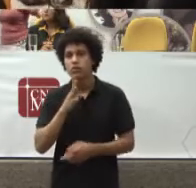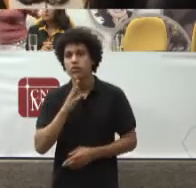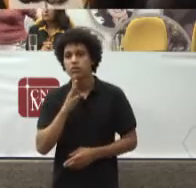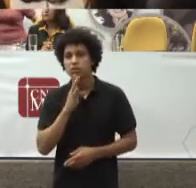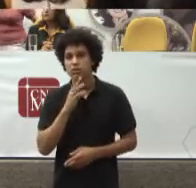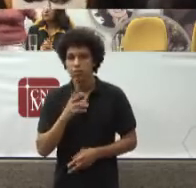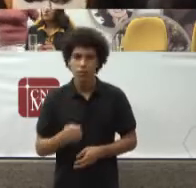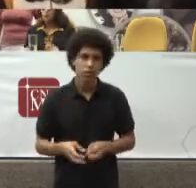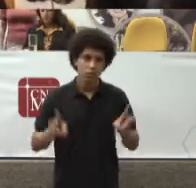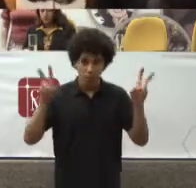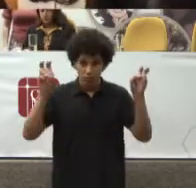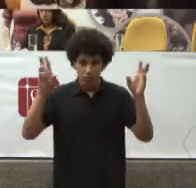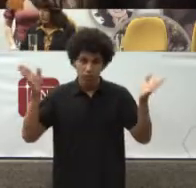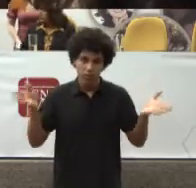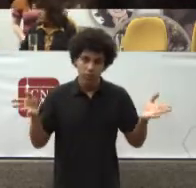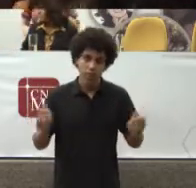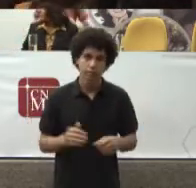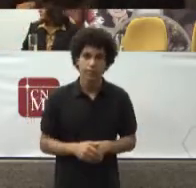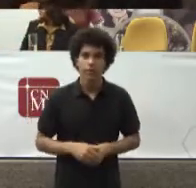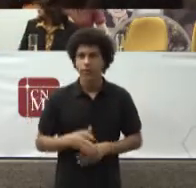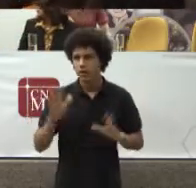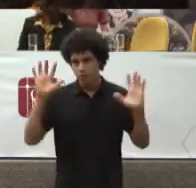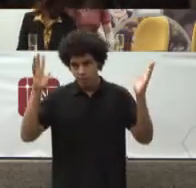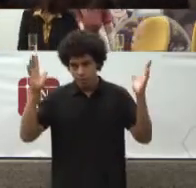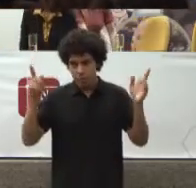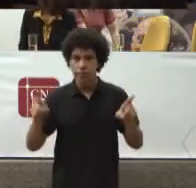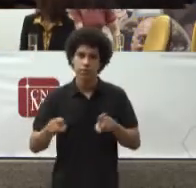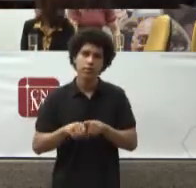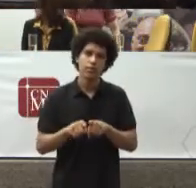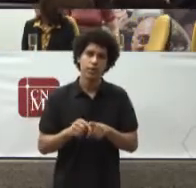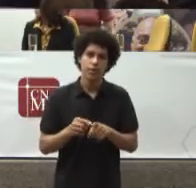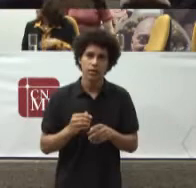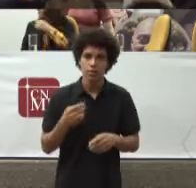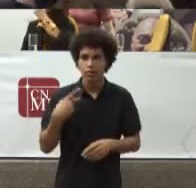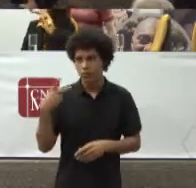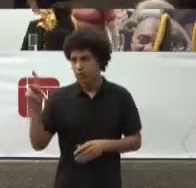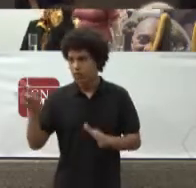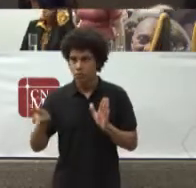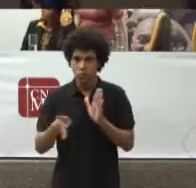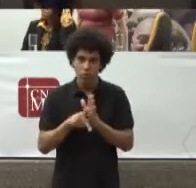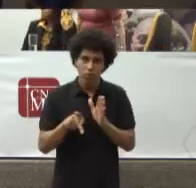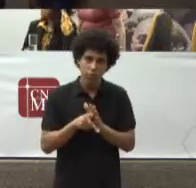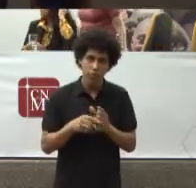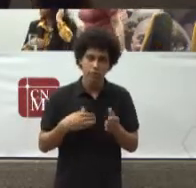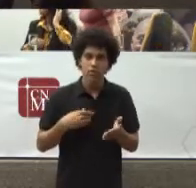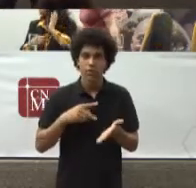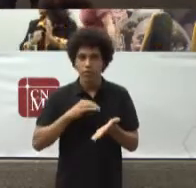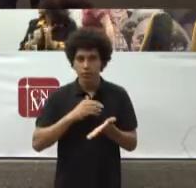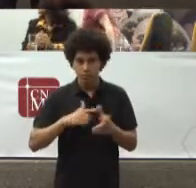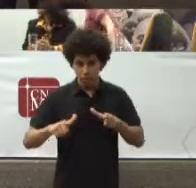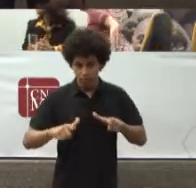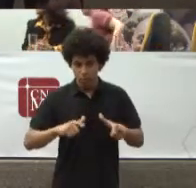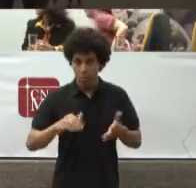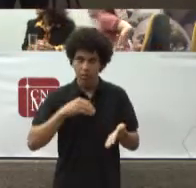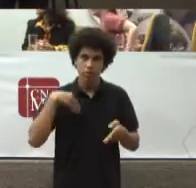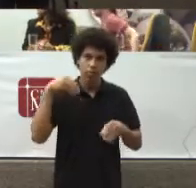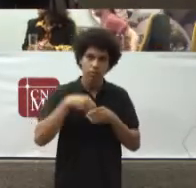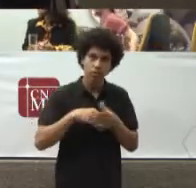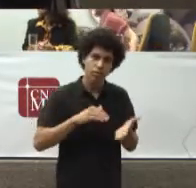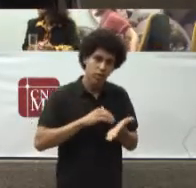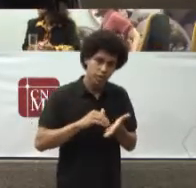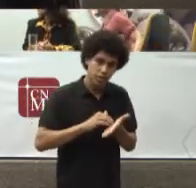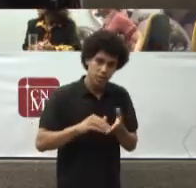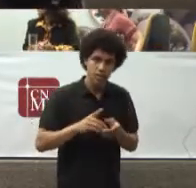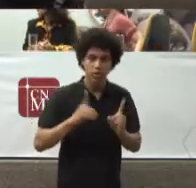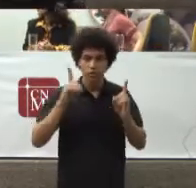E parabenizar Também Pelo seu trabalho À frente Da Secretaria De Defesa De Direitos Humanos Aqui do Conselho Direitos Humanos De Defesa Coletiva Aqui